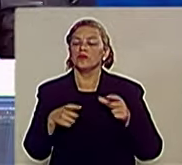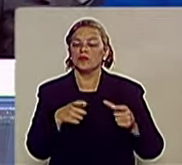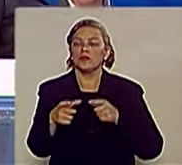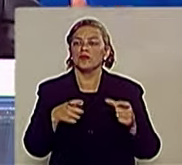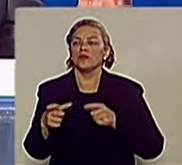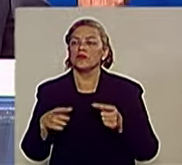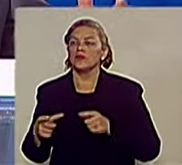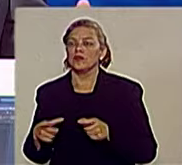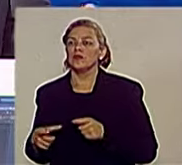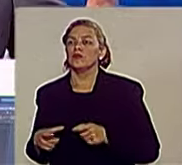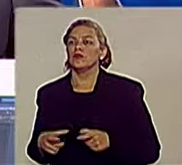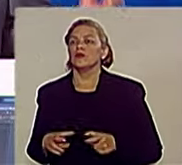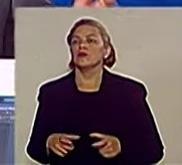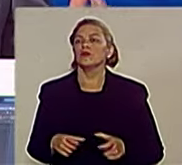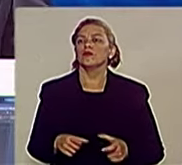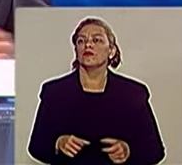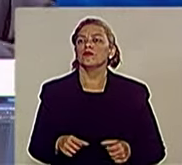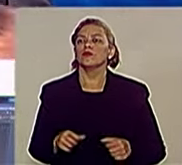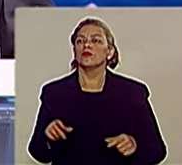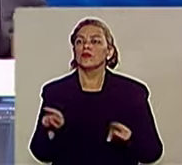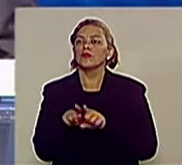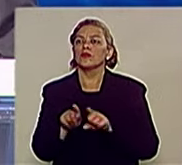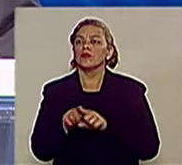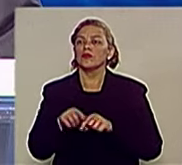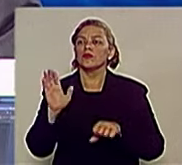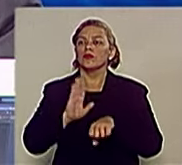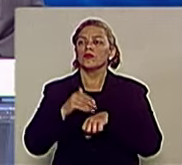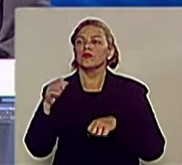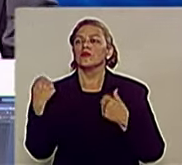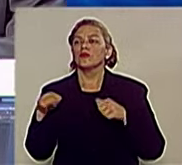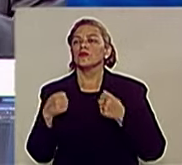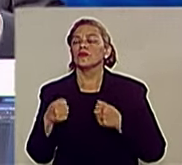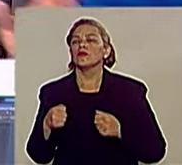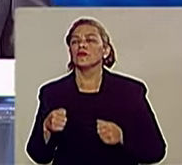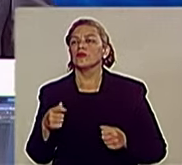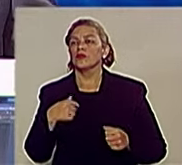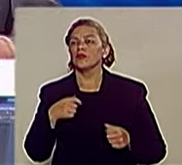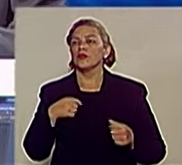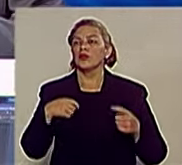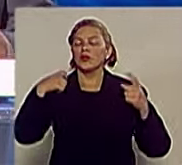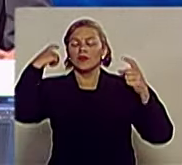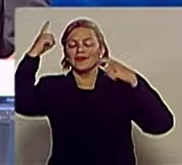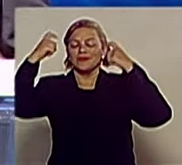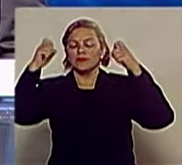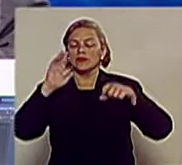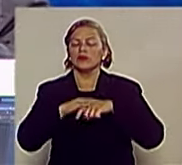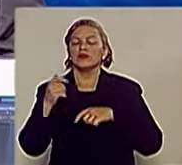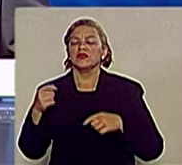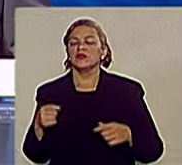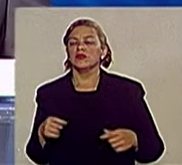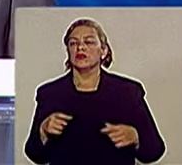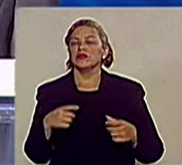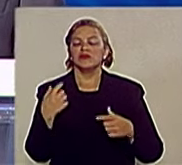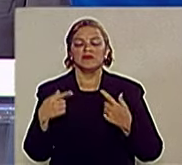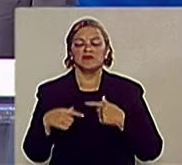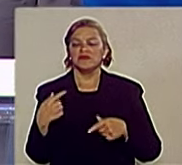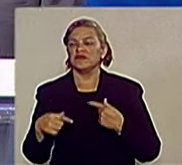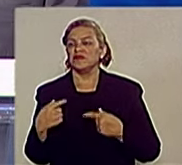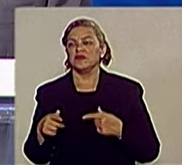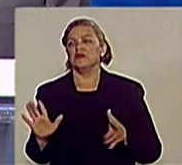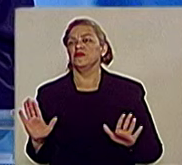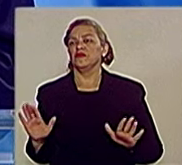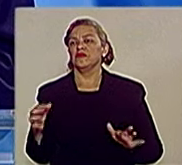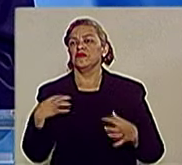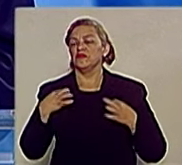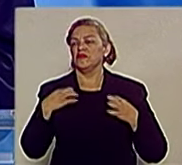mas trabalhando sobretudo naqueles bairros que mais precisam. Estou muito mais preocupado com isso do que com o partido, o time de futebol, a cor da camisa e quem quer que